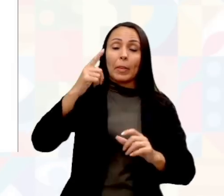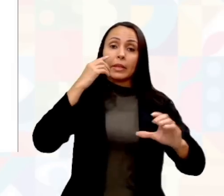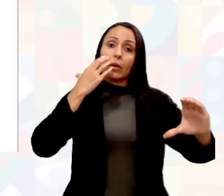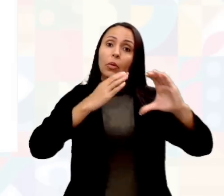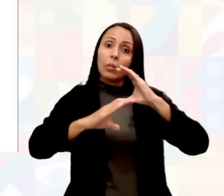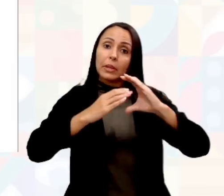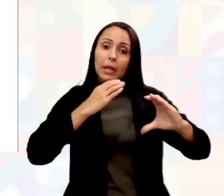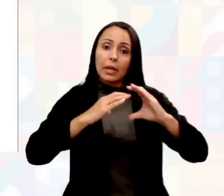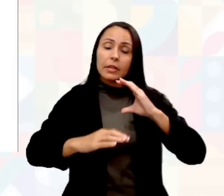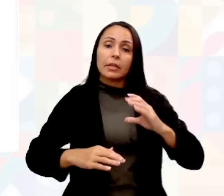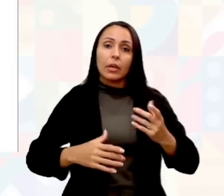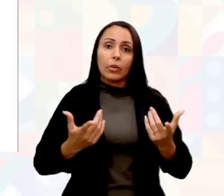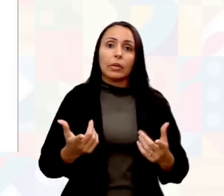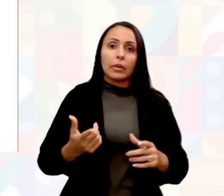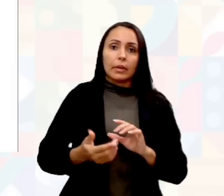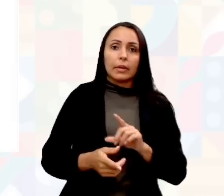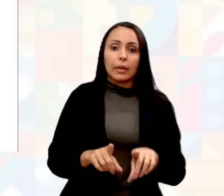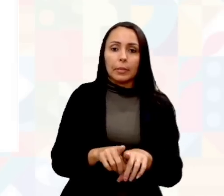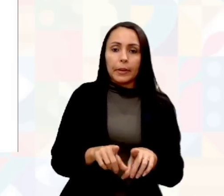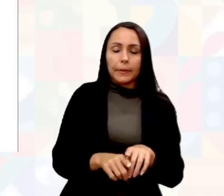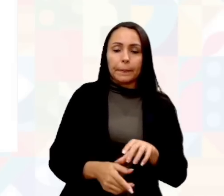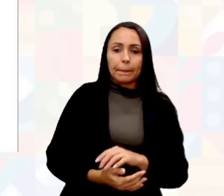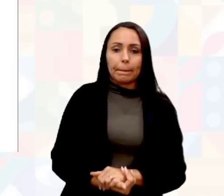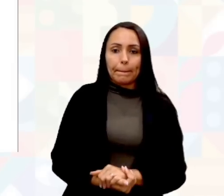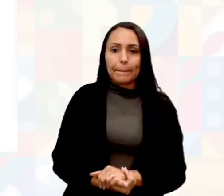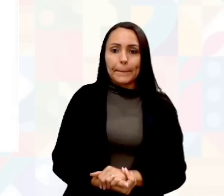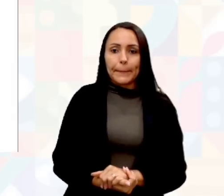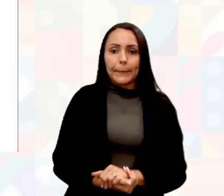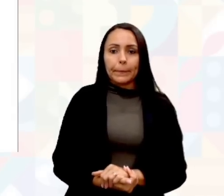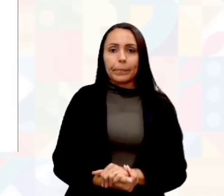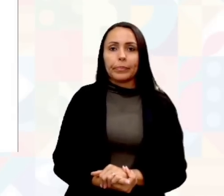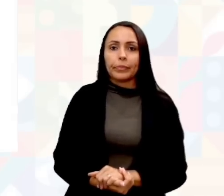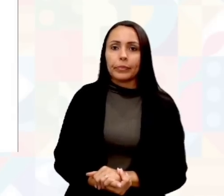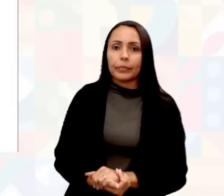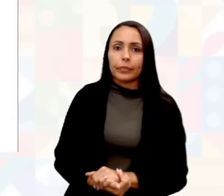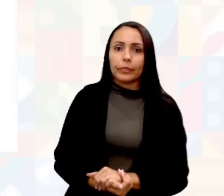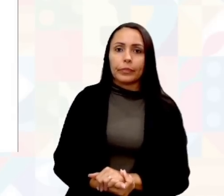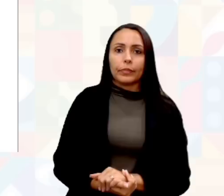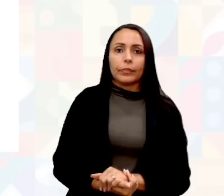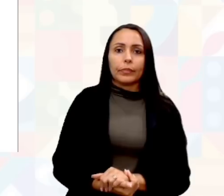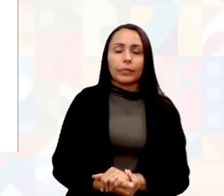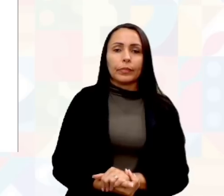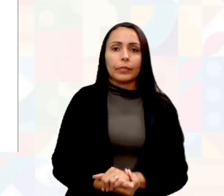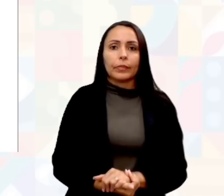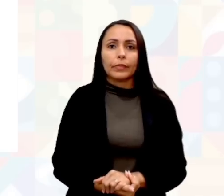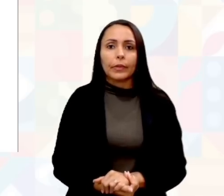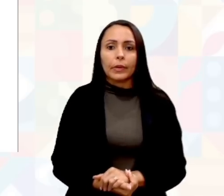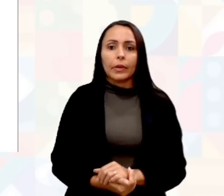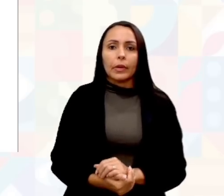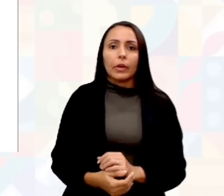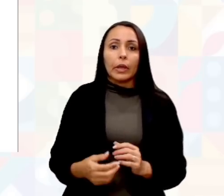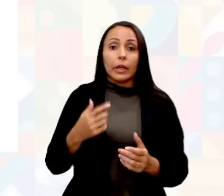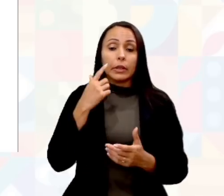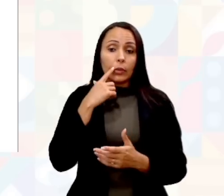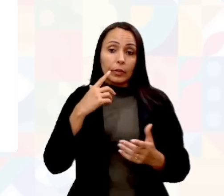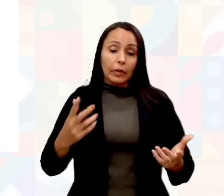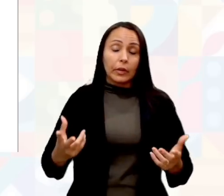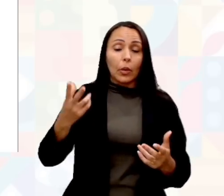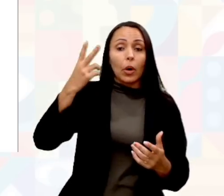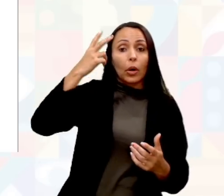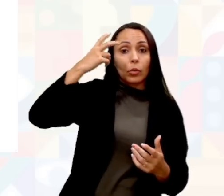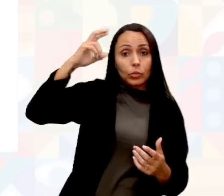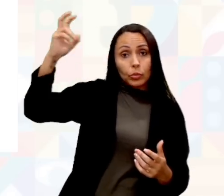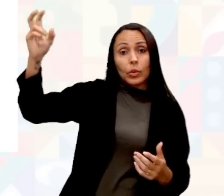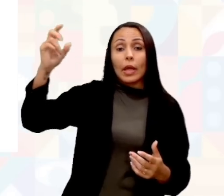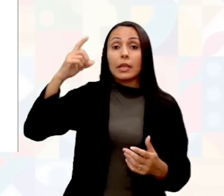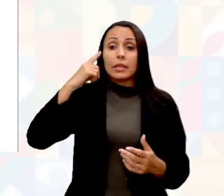flexibilizando a ponta que é lá o operador. A gente sai daquele modelo engessado, de organização que nós vimos no passado. Contudo, é possível que a gente